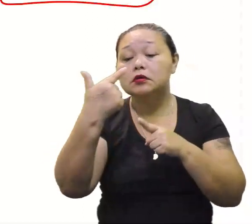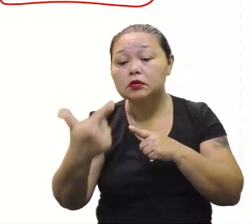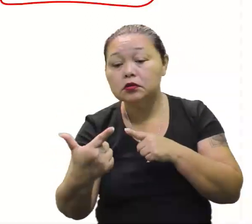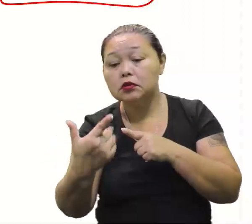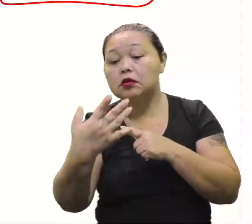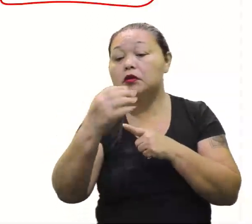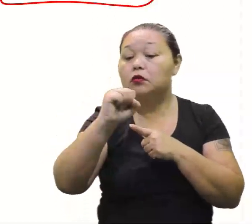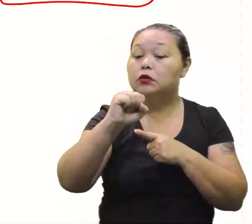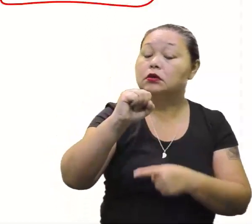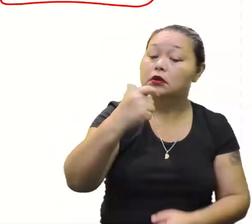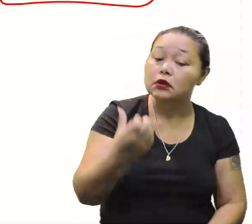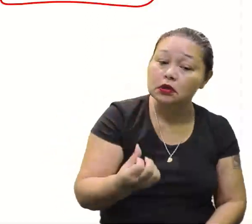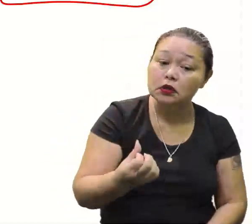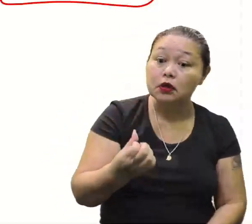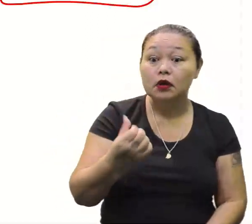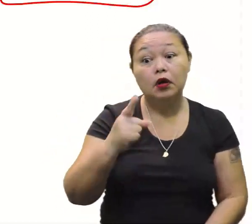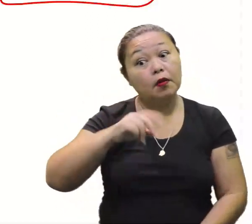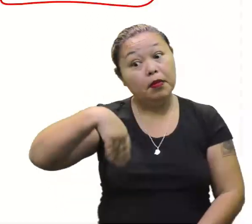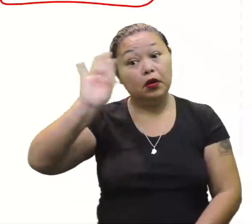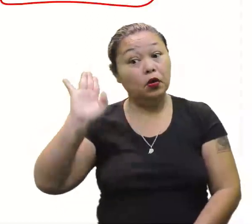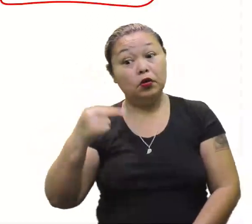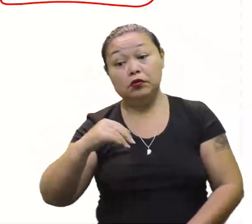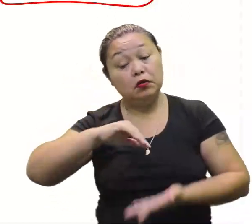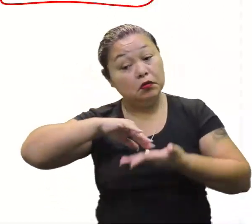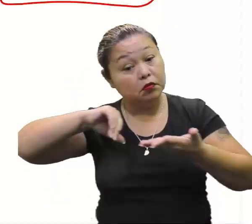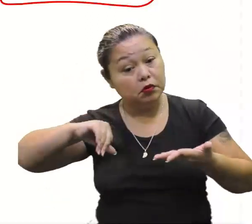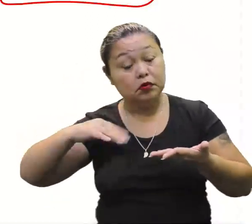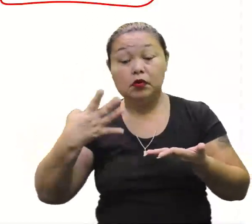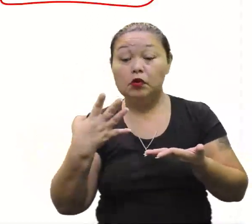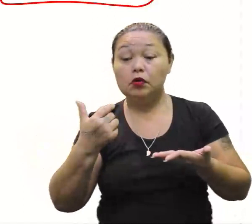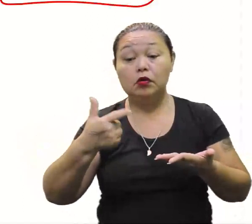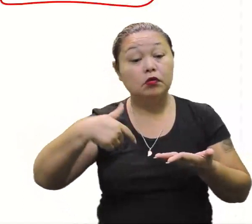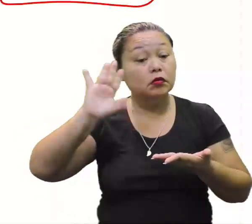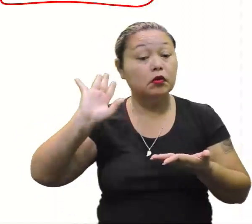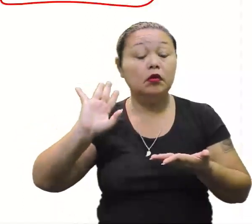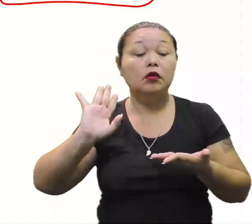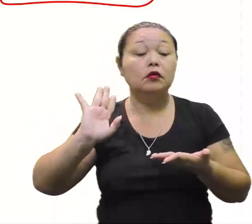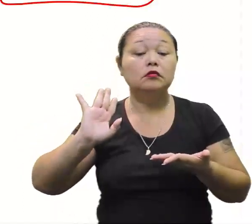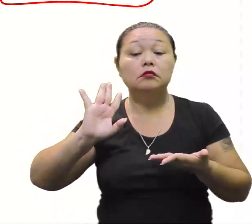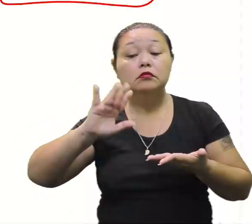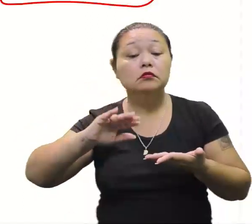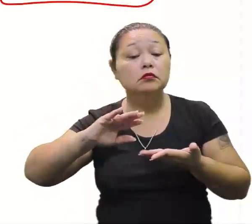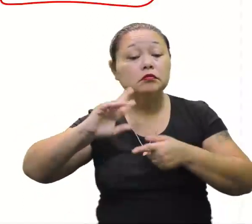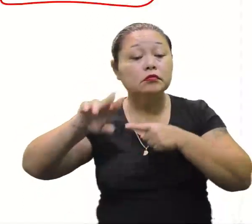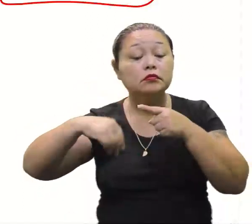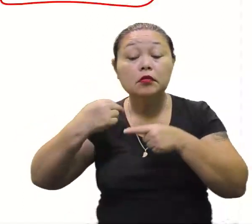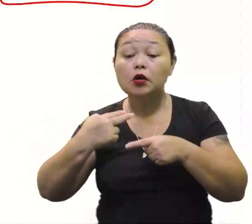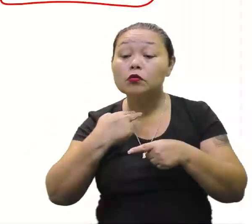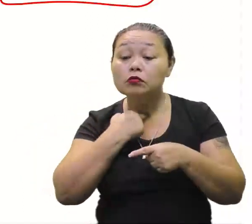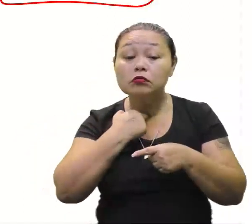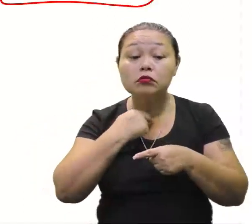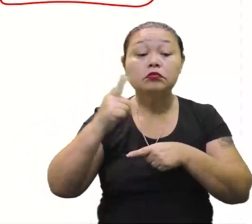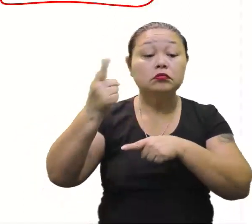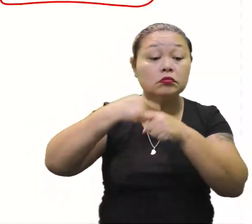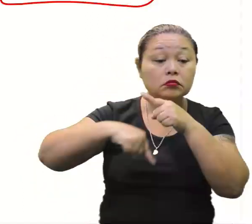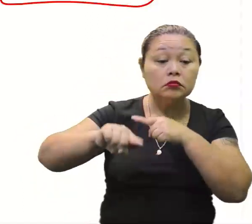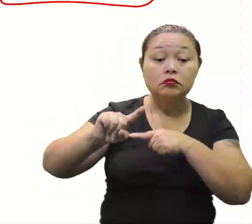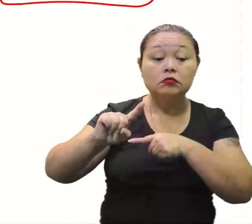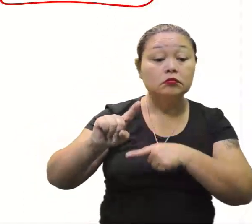2. Vai dar 86. Opa, já passou. Não pode ser 40, né? Vai dar mais que 80 já. Então, pulou. Se não pode ser 43,